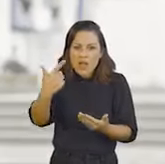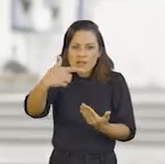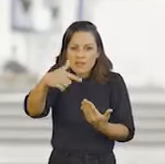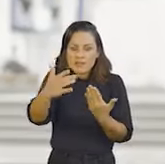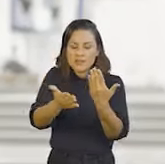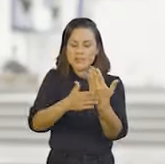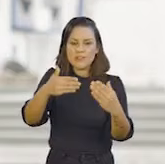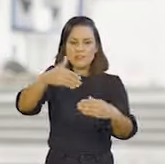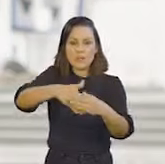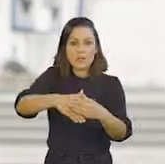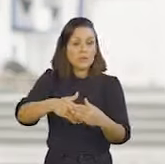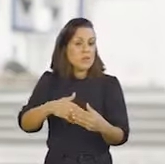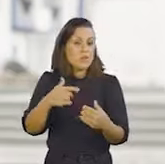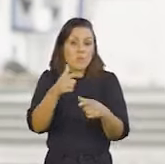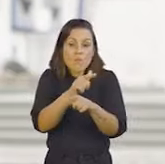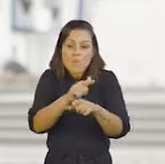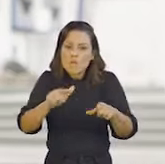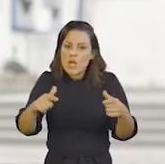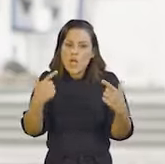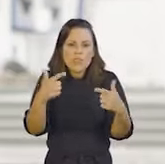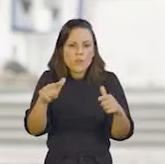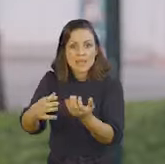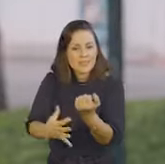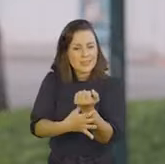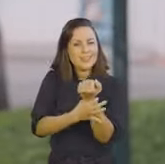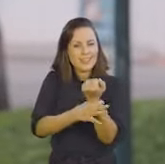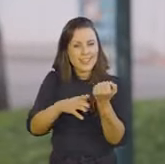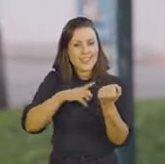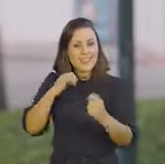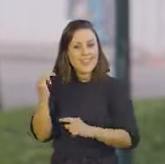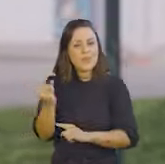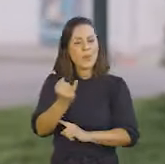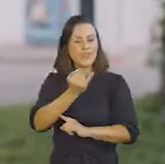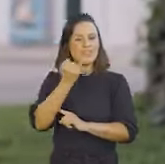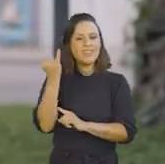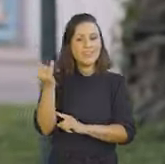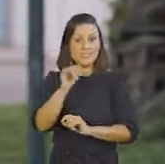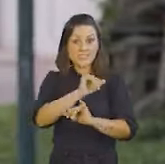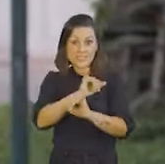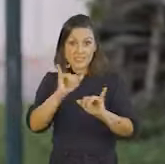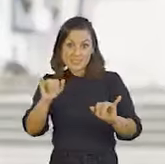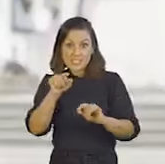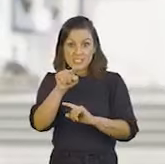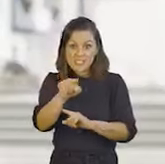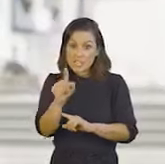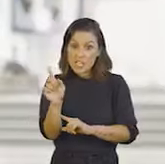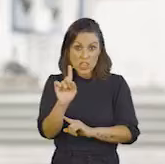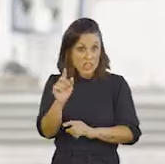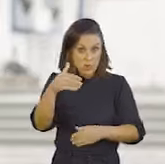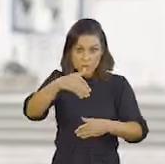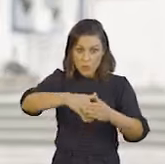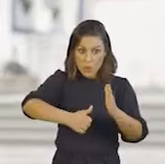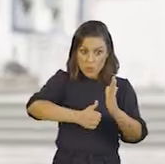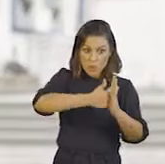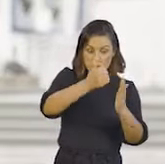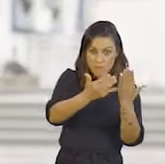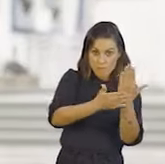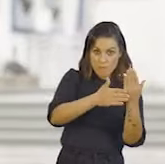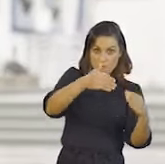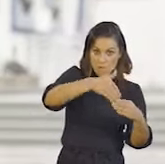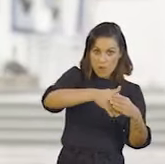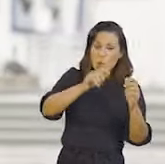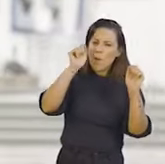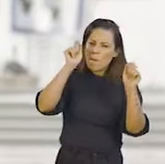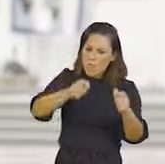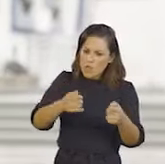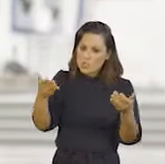segundo turno, não tem isso, não tem aglomeração. É um voto seguro. Então é importante que aqueles que não votaram no primeiro